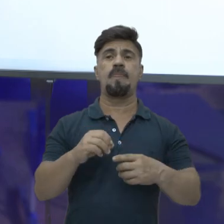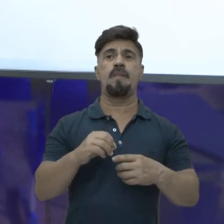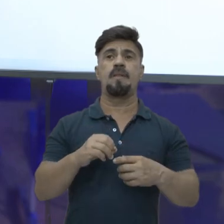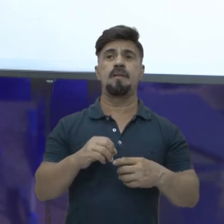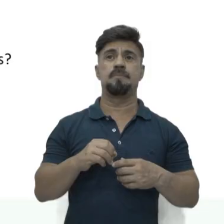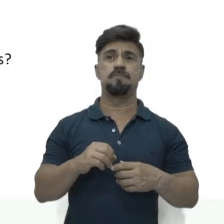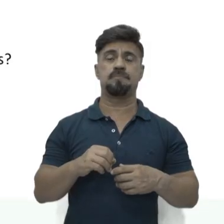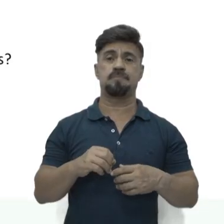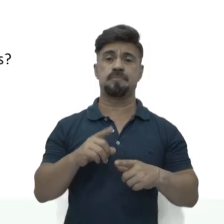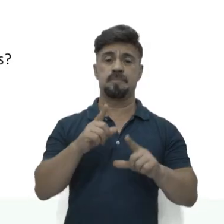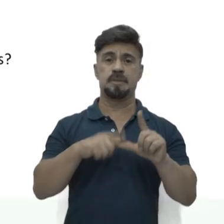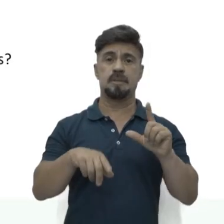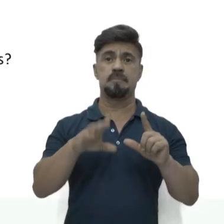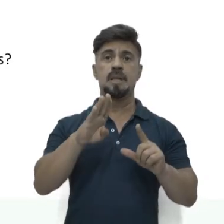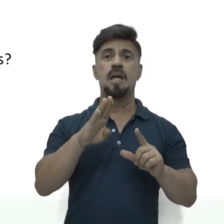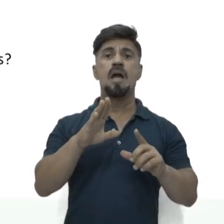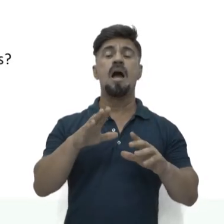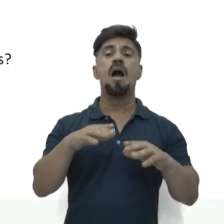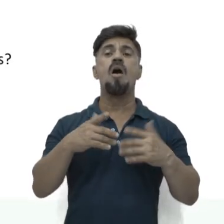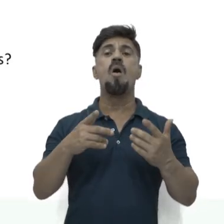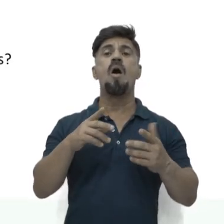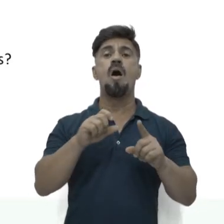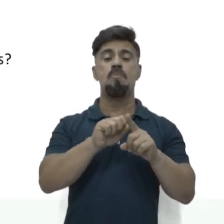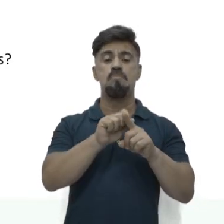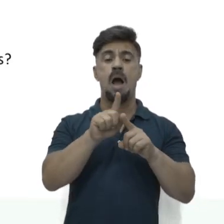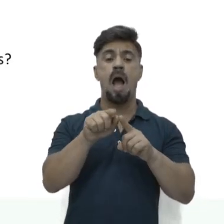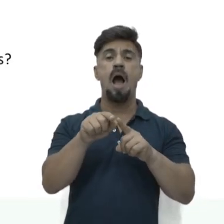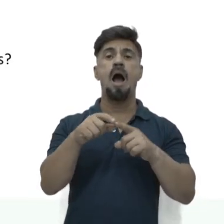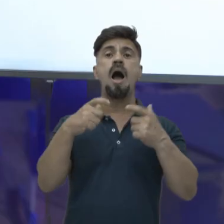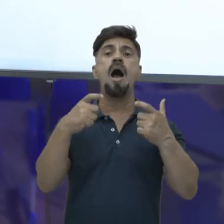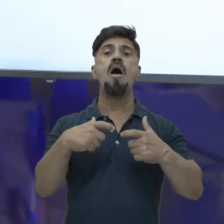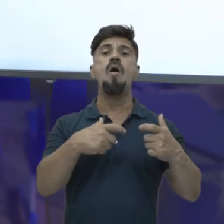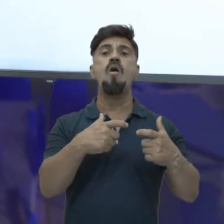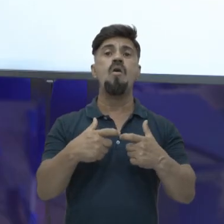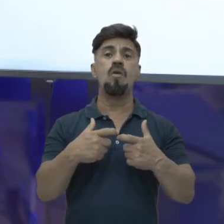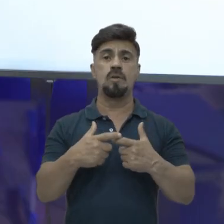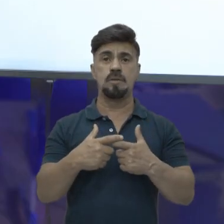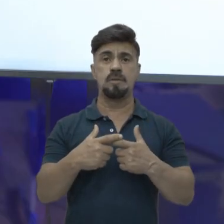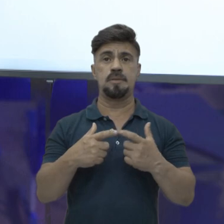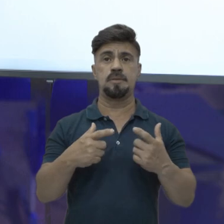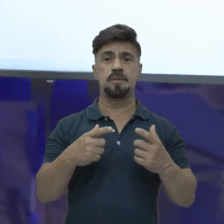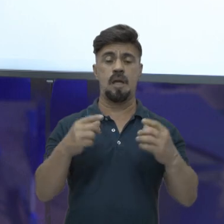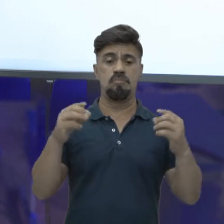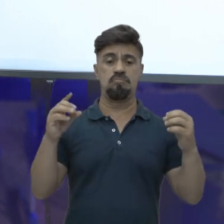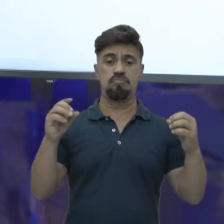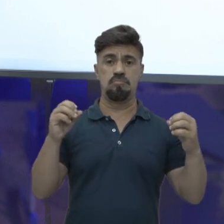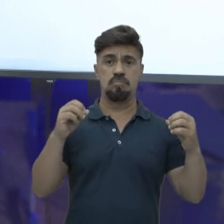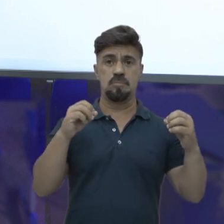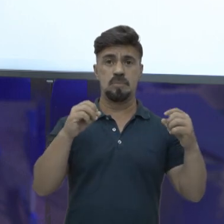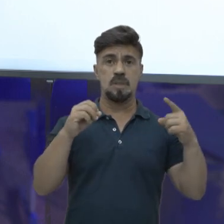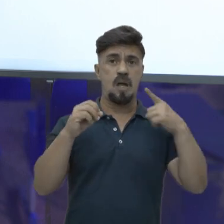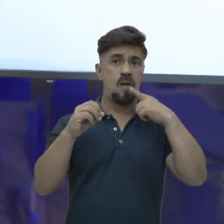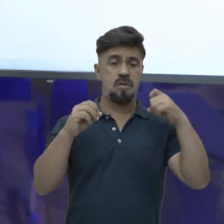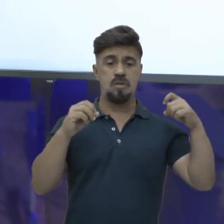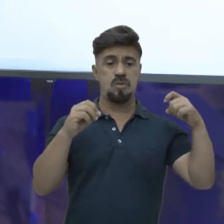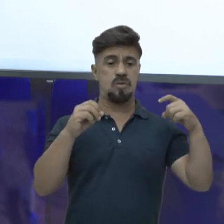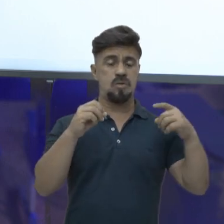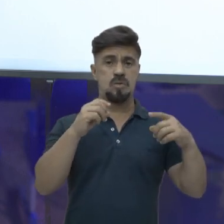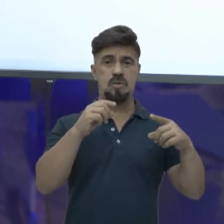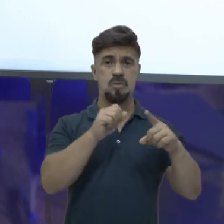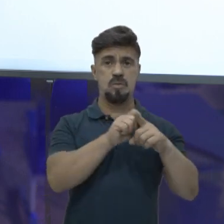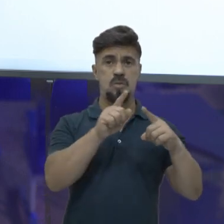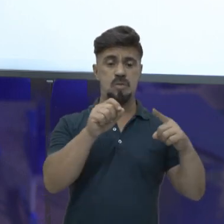Letra B. Onde o embrião será implantado se ocorrer a fecundação? Ó, o óvulo e o espermatozoide se encontraram lá no útero.